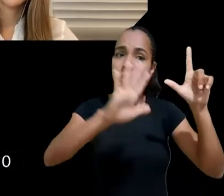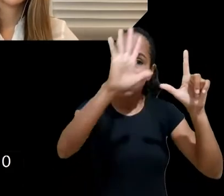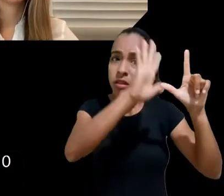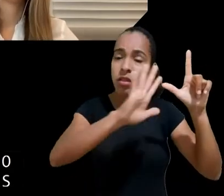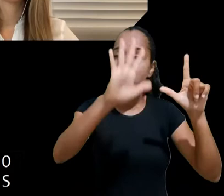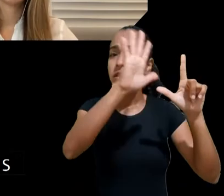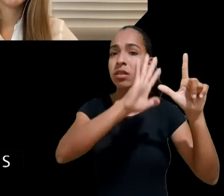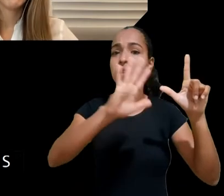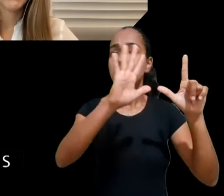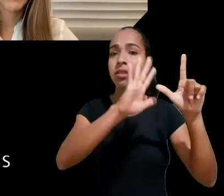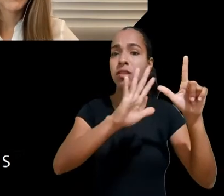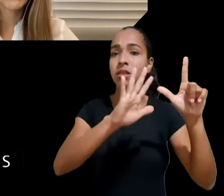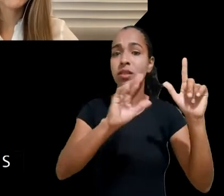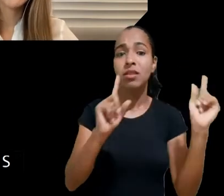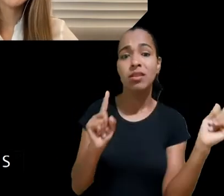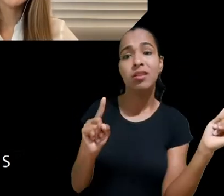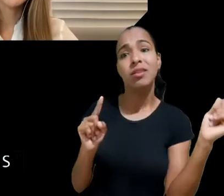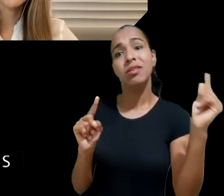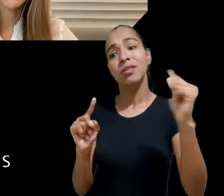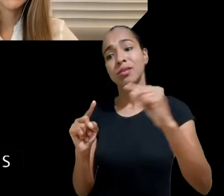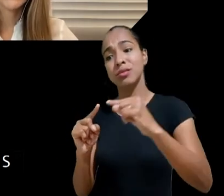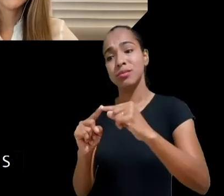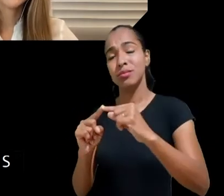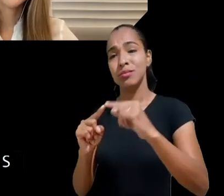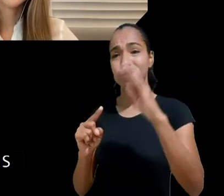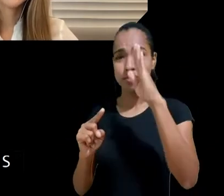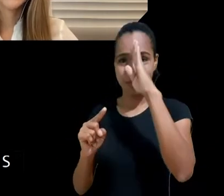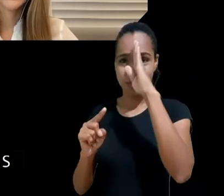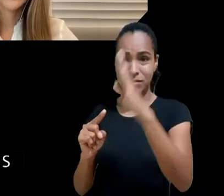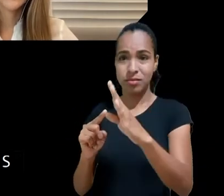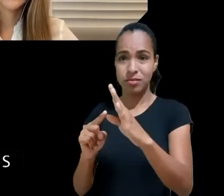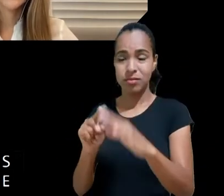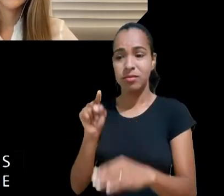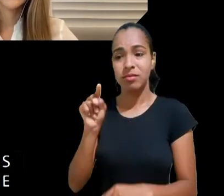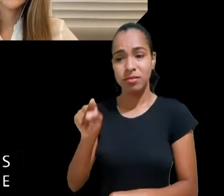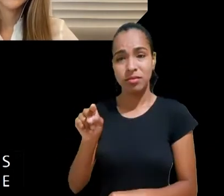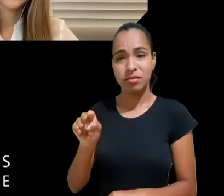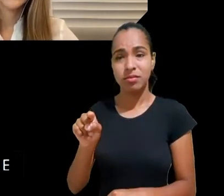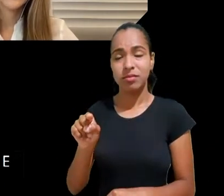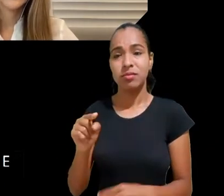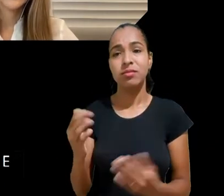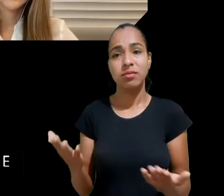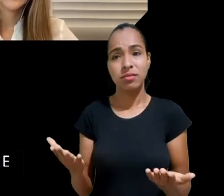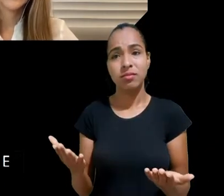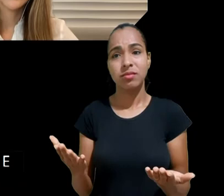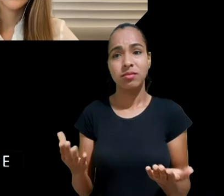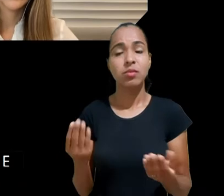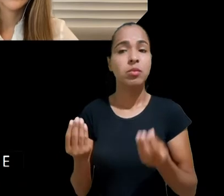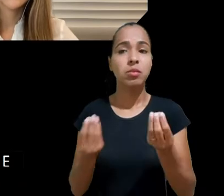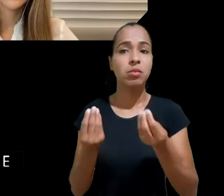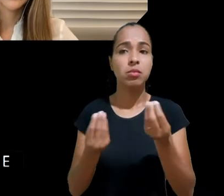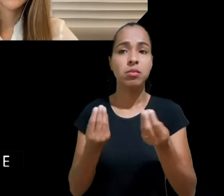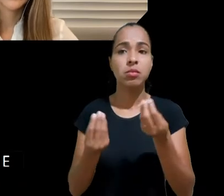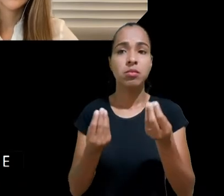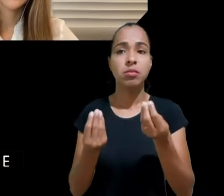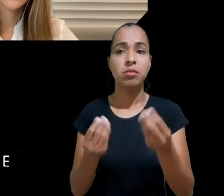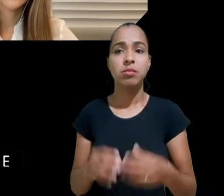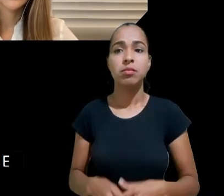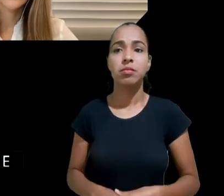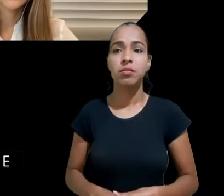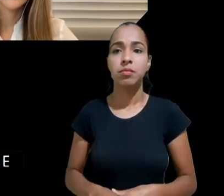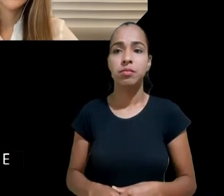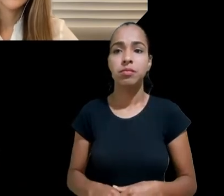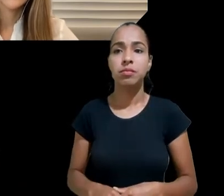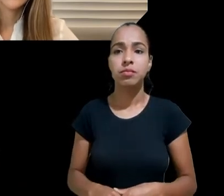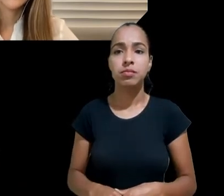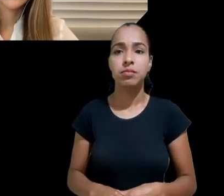estão pensando igual ao Marco Civil. Como é que a gente chega a um resultado prático que seja adequado